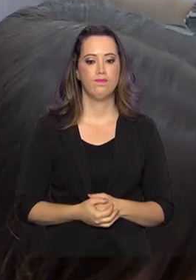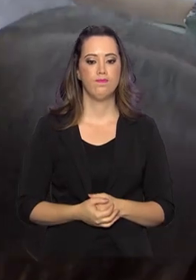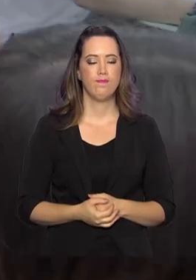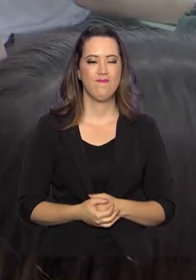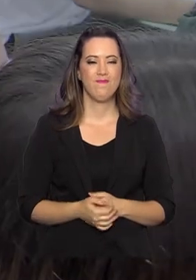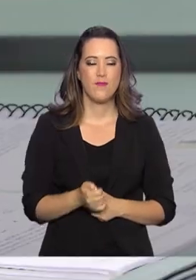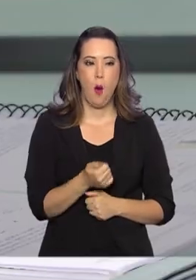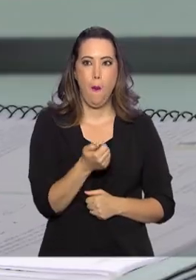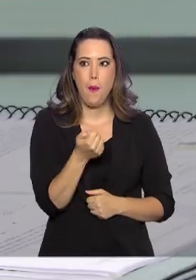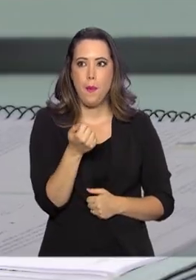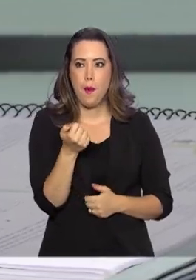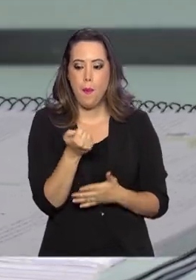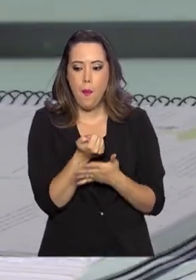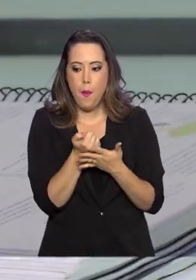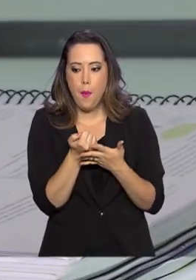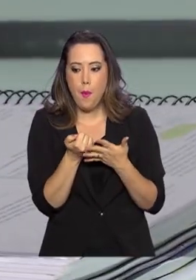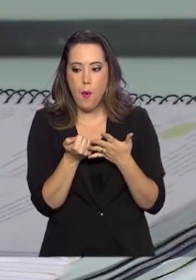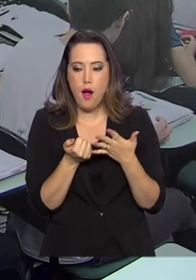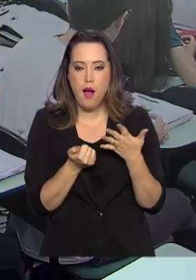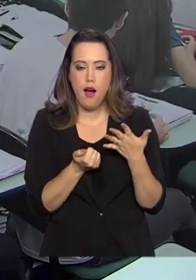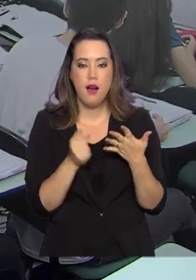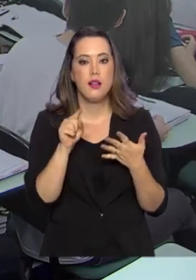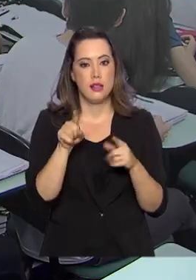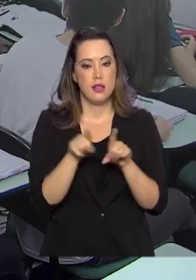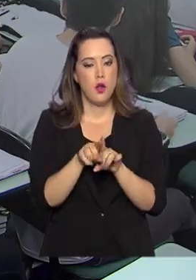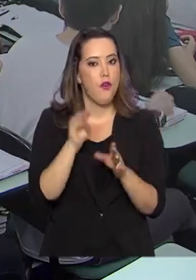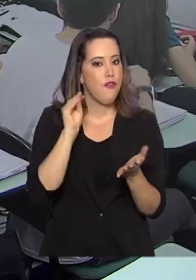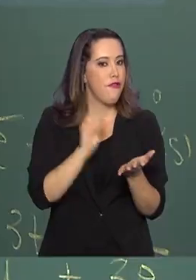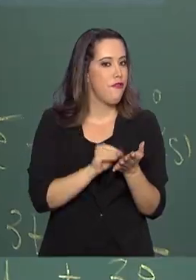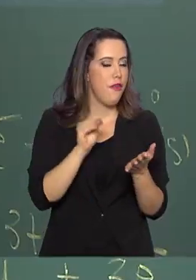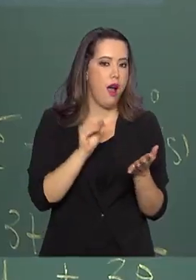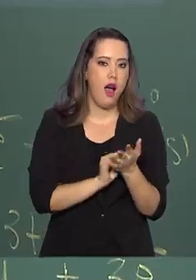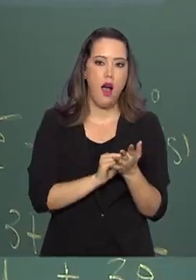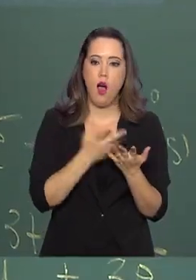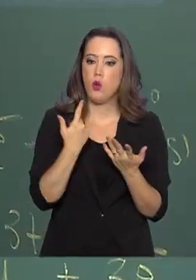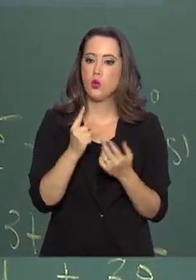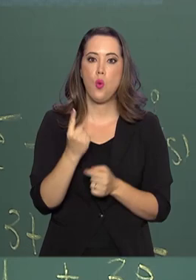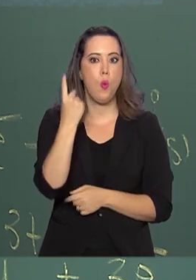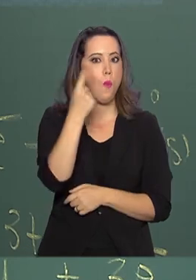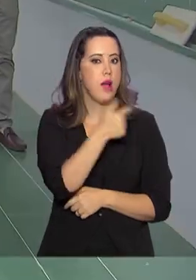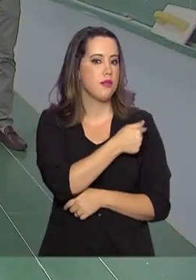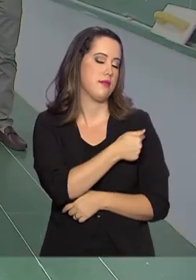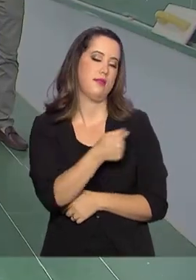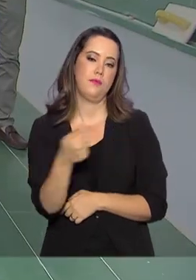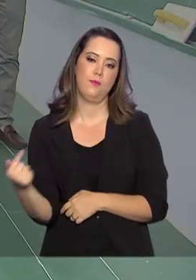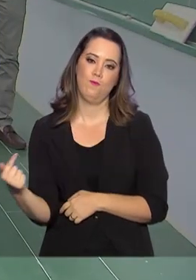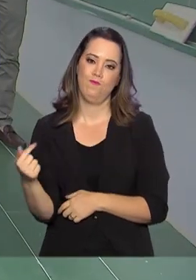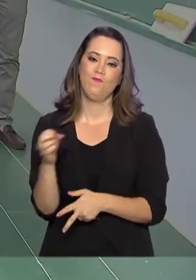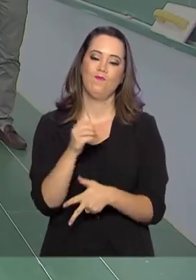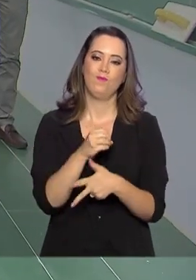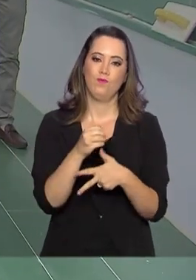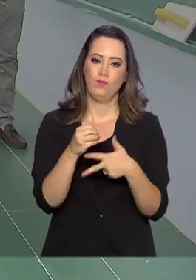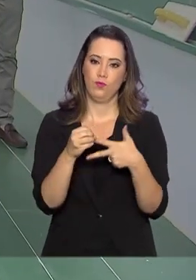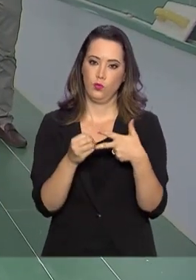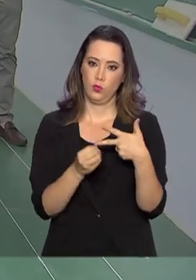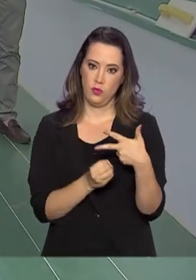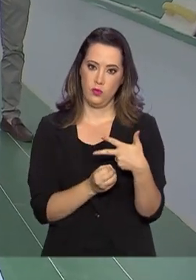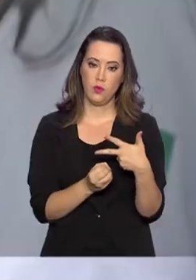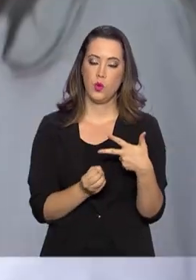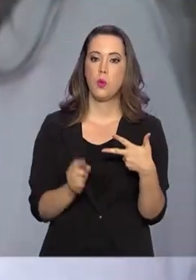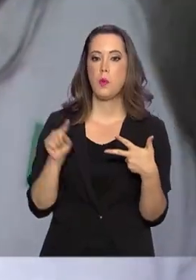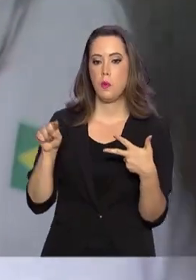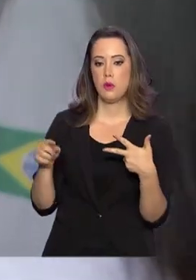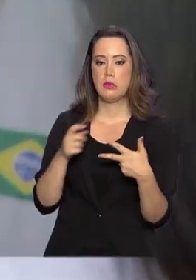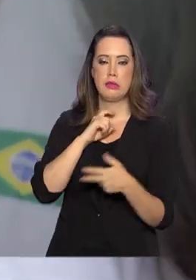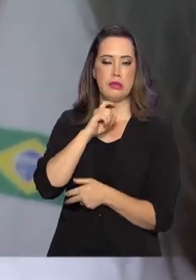Contagem regressiva para as provas do Enem. Faltando pouco menos de uma semana para o Exame Nacional do Ensino Médio,